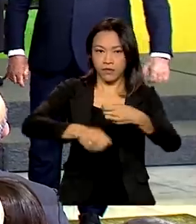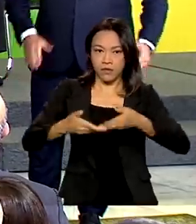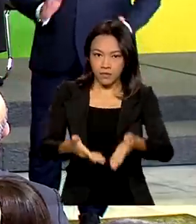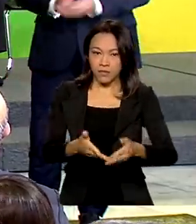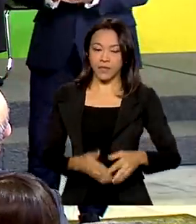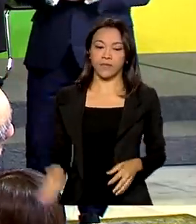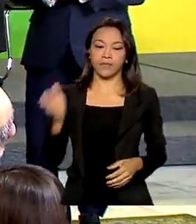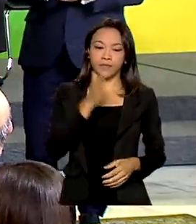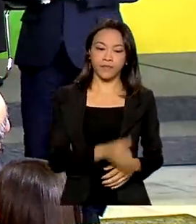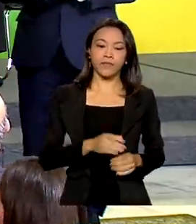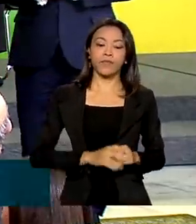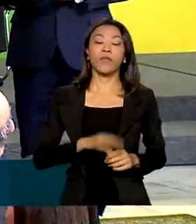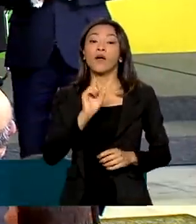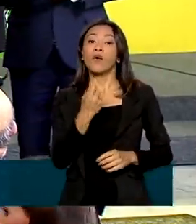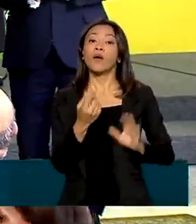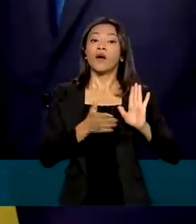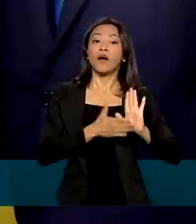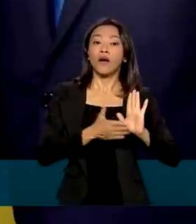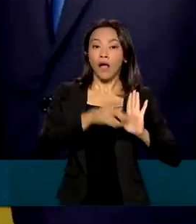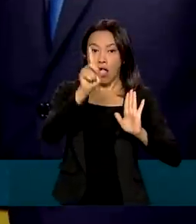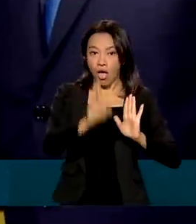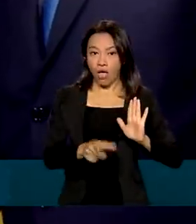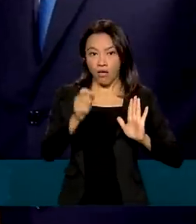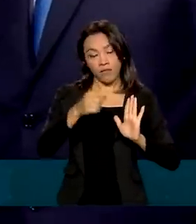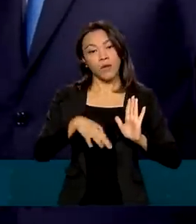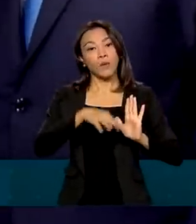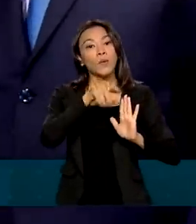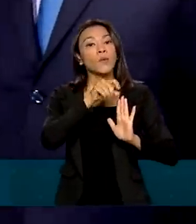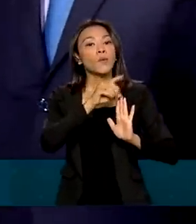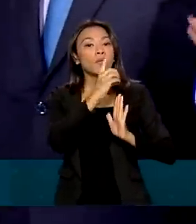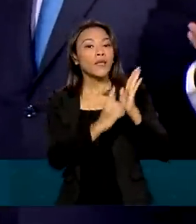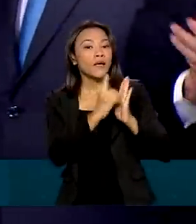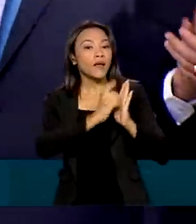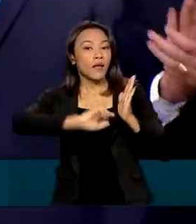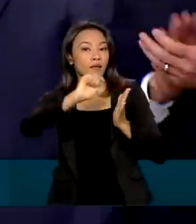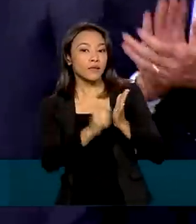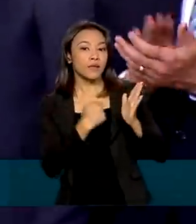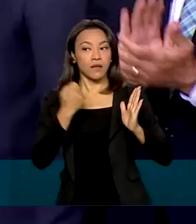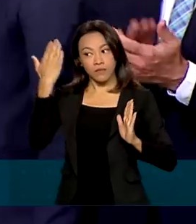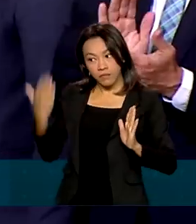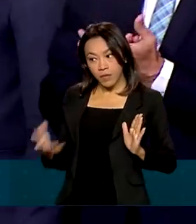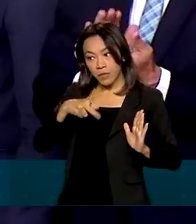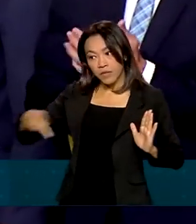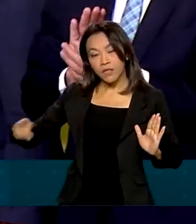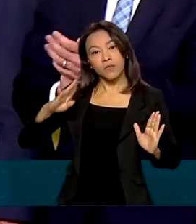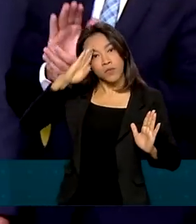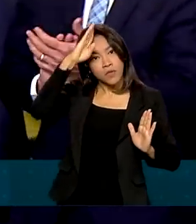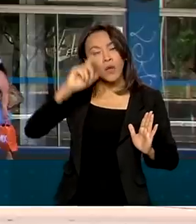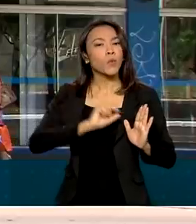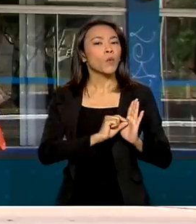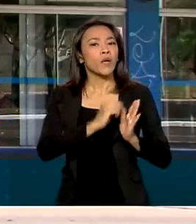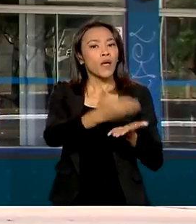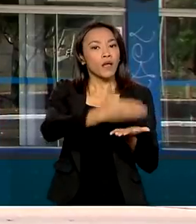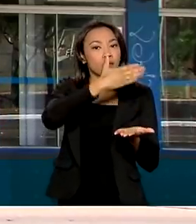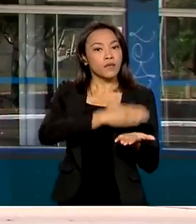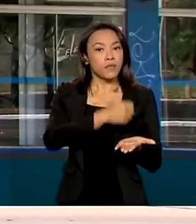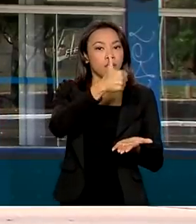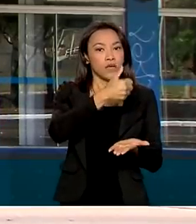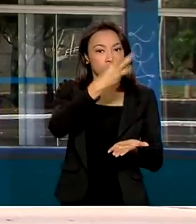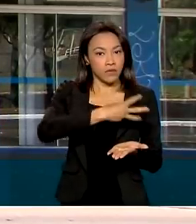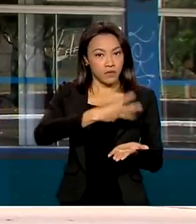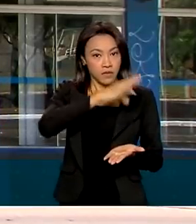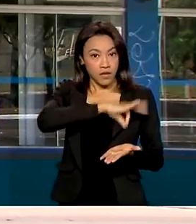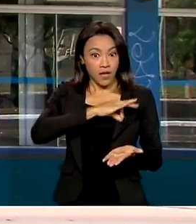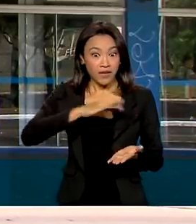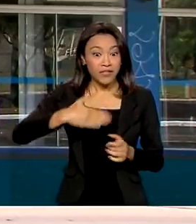Uma das iniciativas é o decreto assinado pelo presidente Jair Bolsonaro, que antecipa o 13º salário de mais de